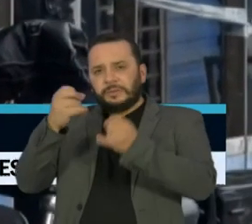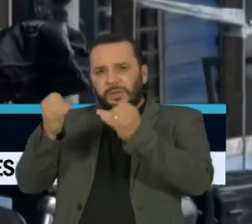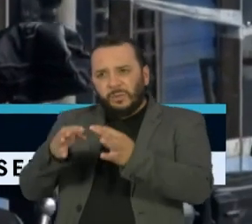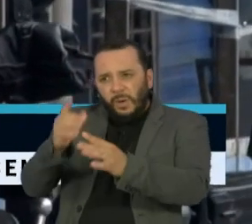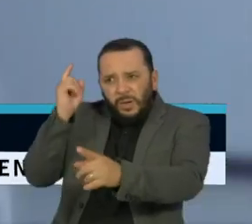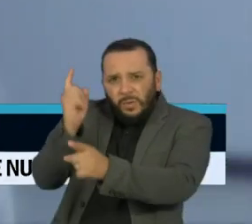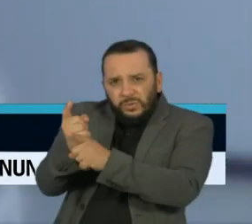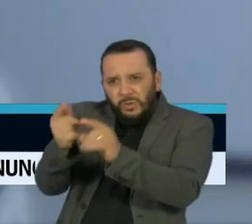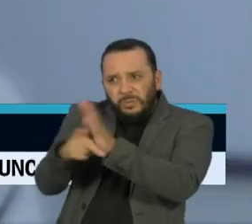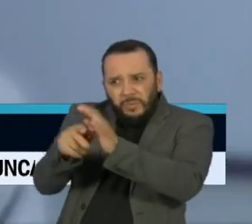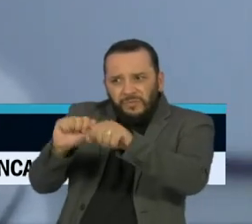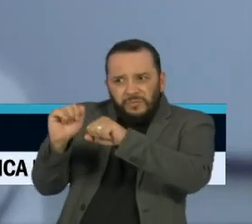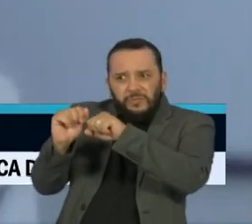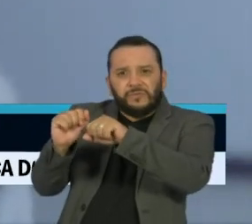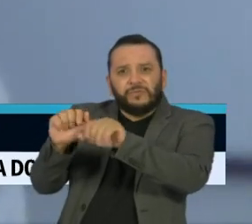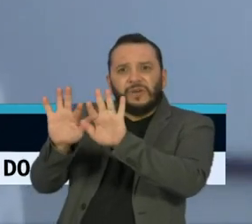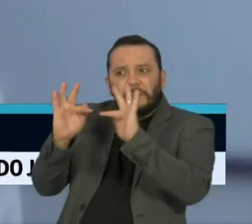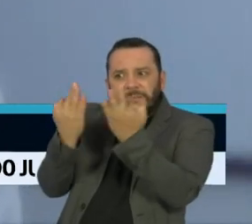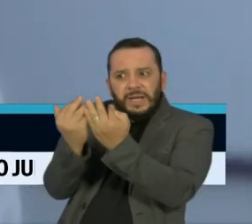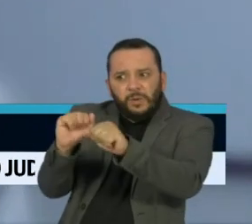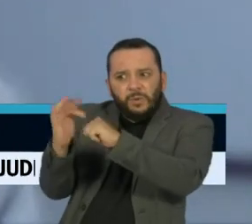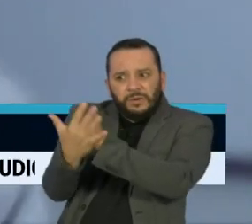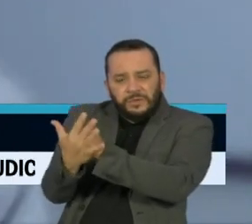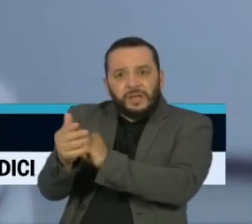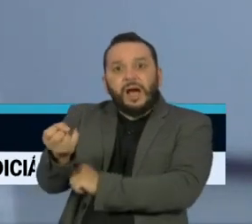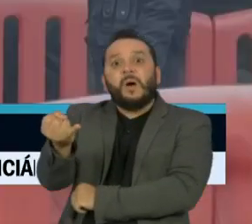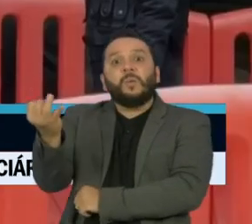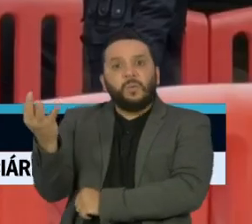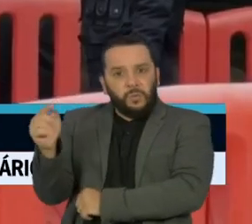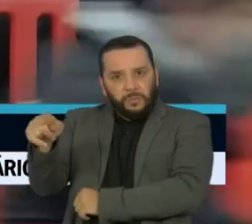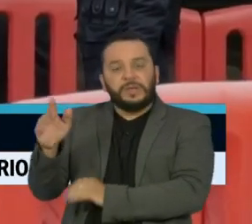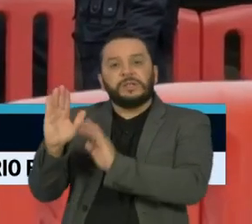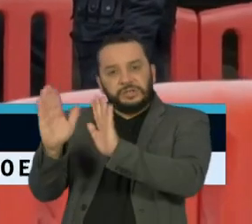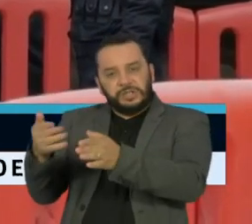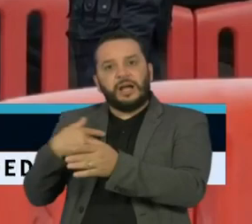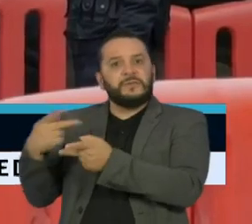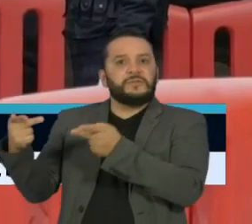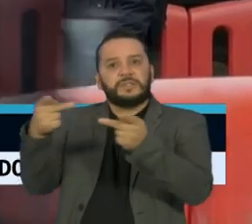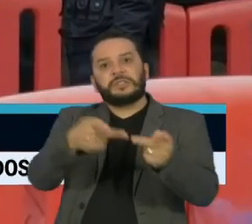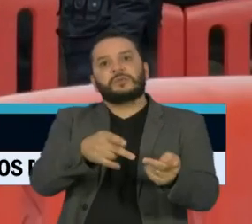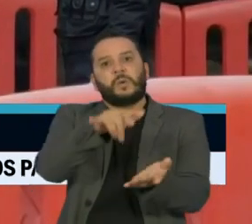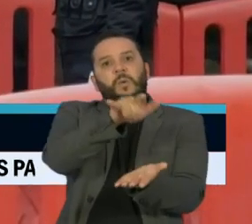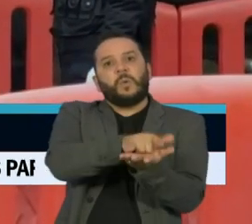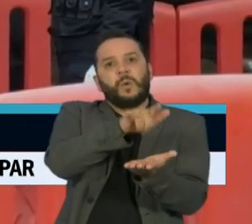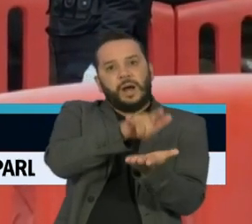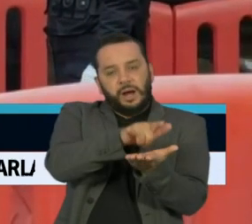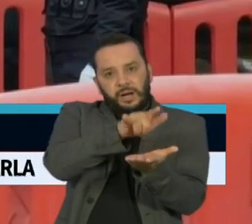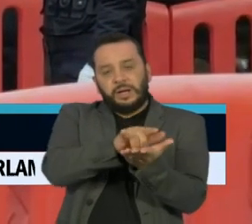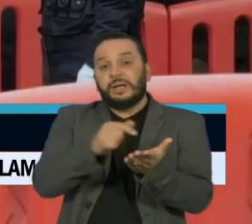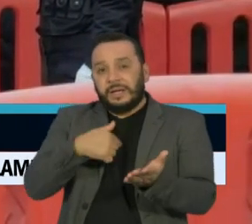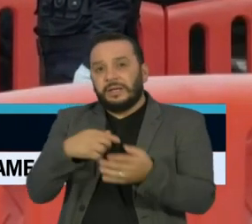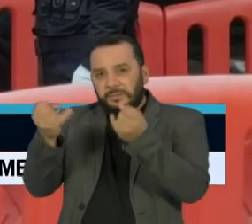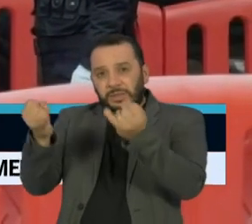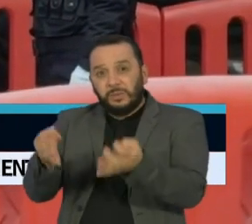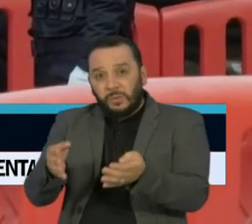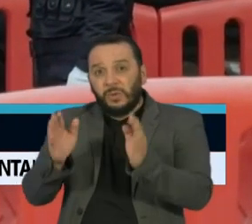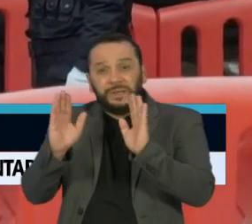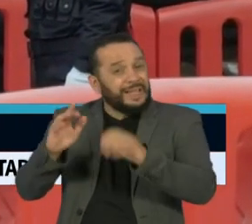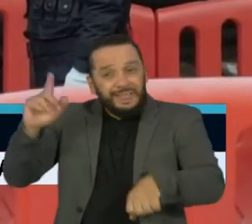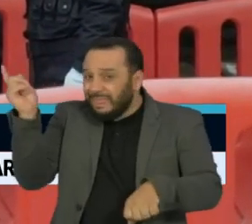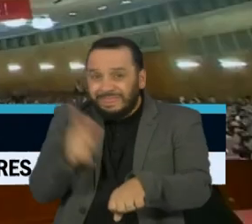na cidade de Shenzhen. Algumas pessoas da família estiveram em Wuhan, berço da pandemia. Ele disse que alertou